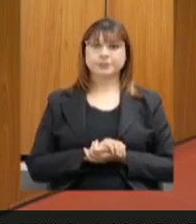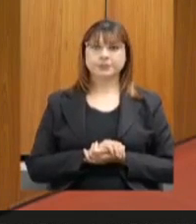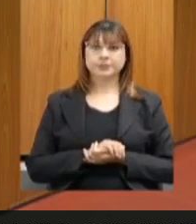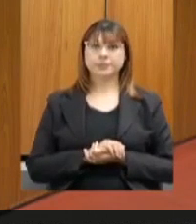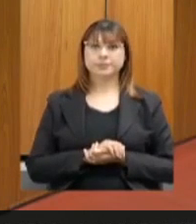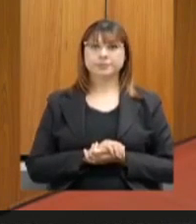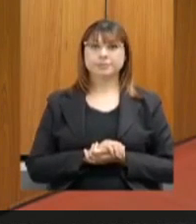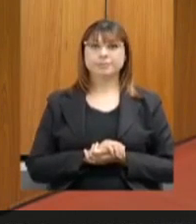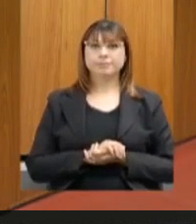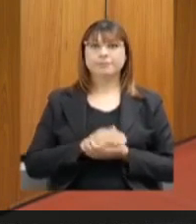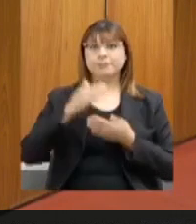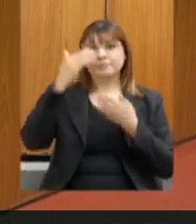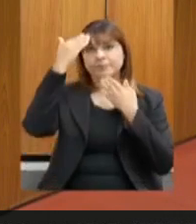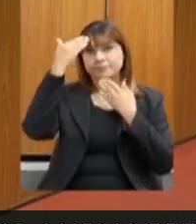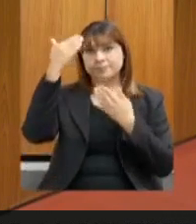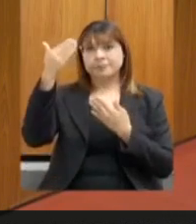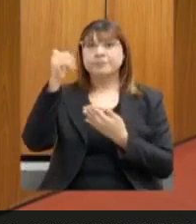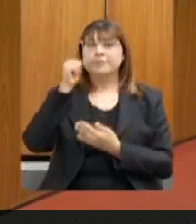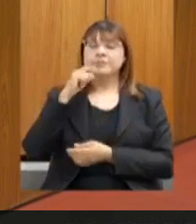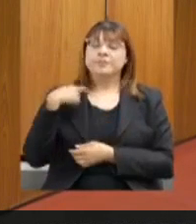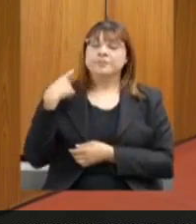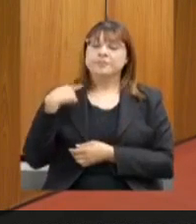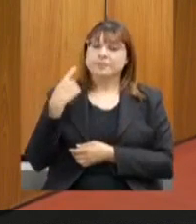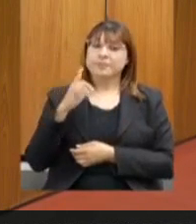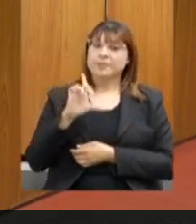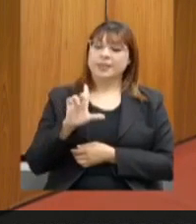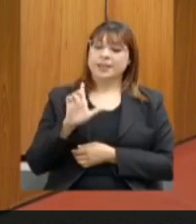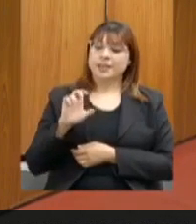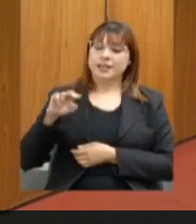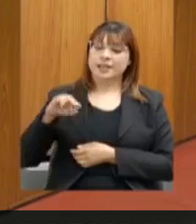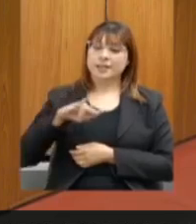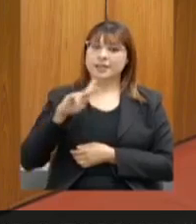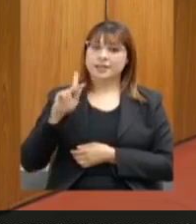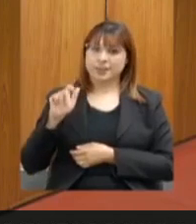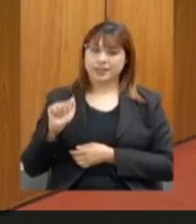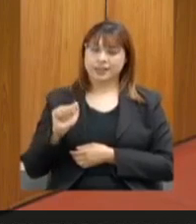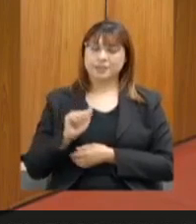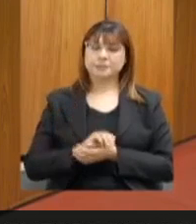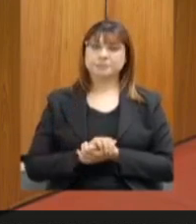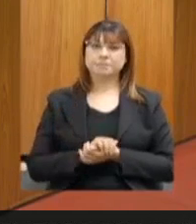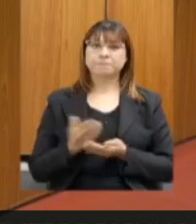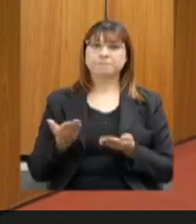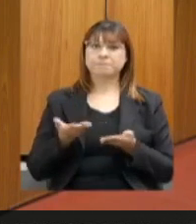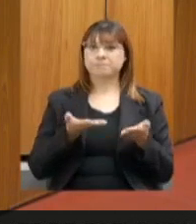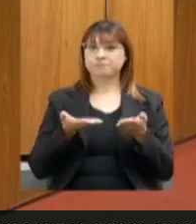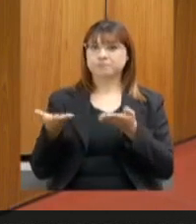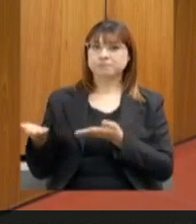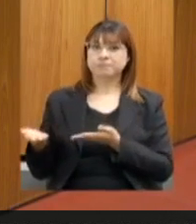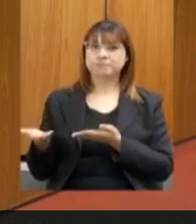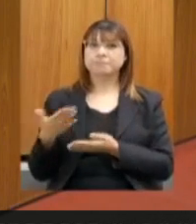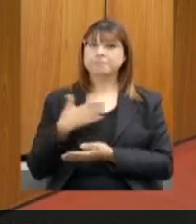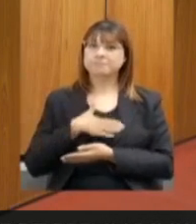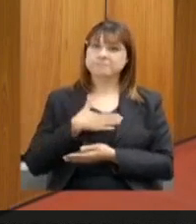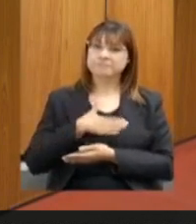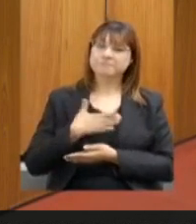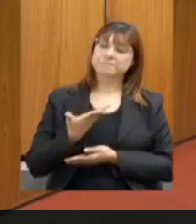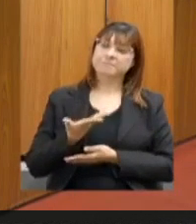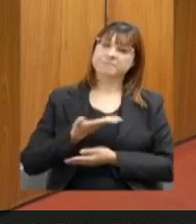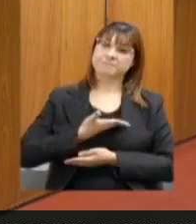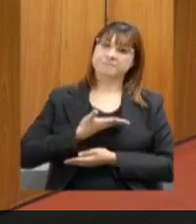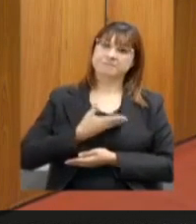Muito obrigado, deputada Leninha. Eu passo a palavra agora ao meu querido amigo,